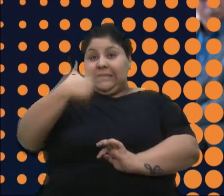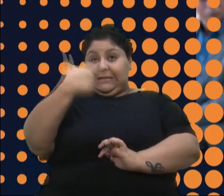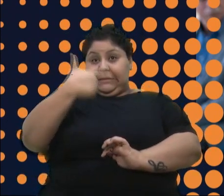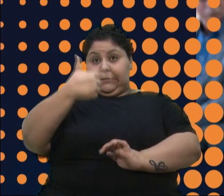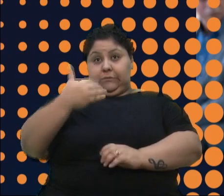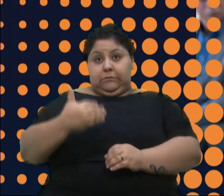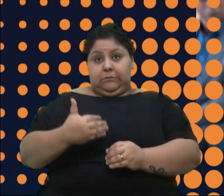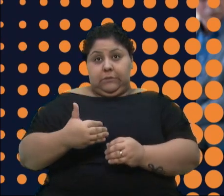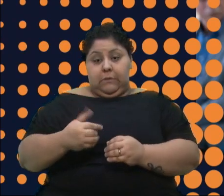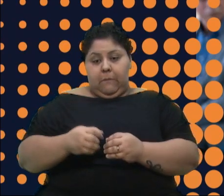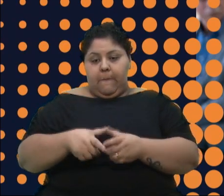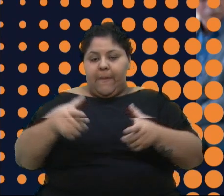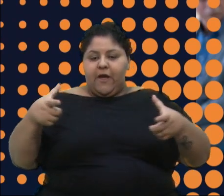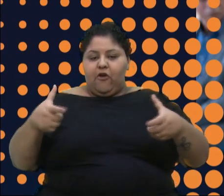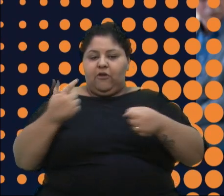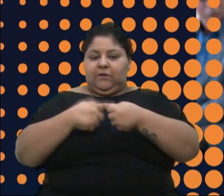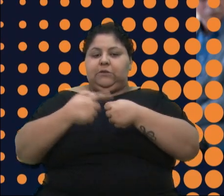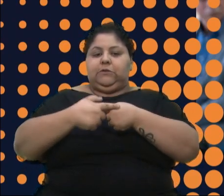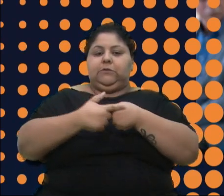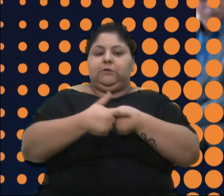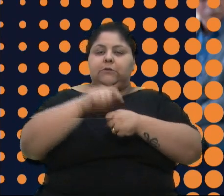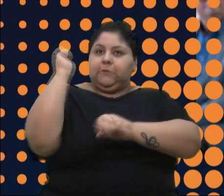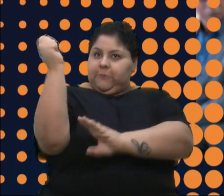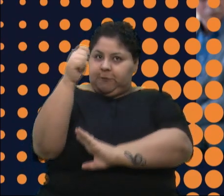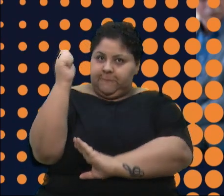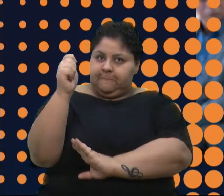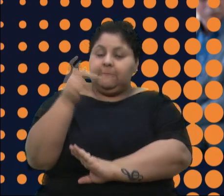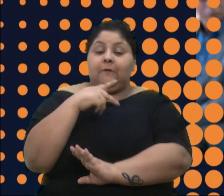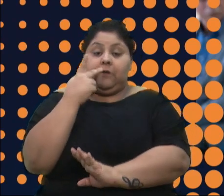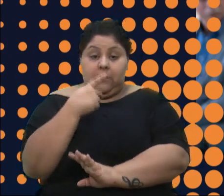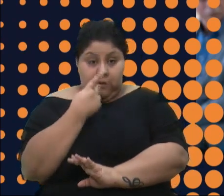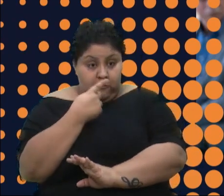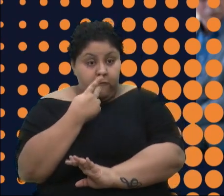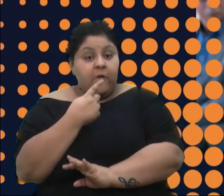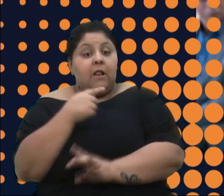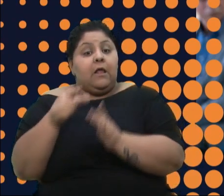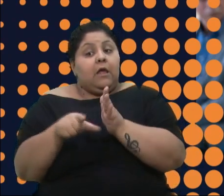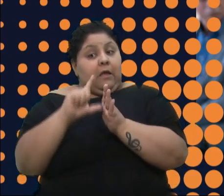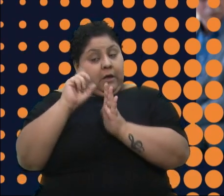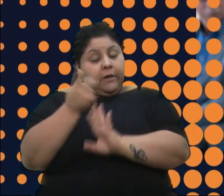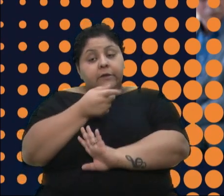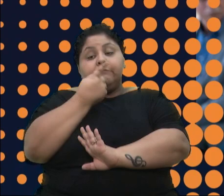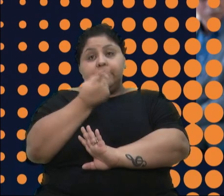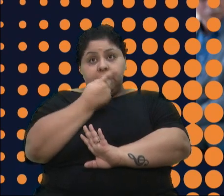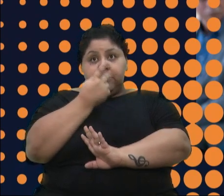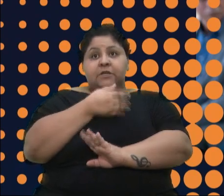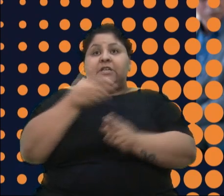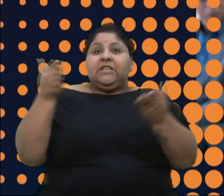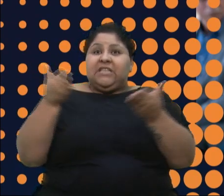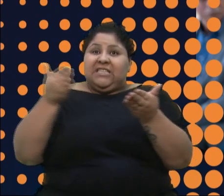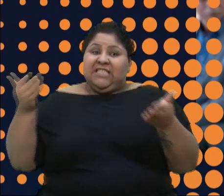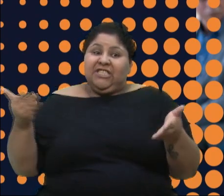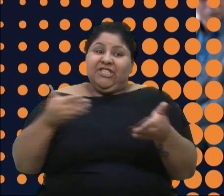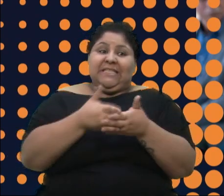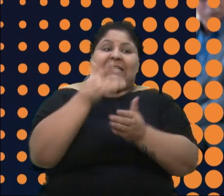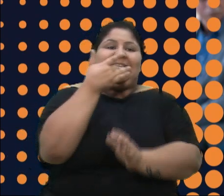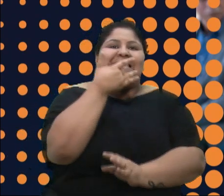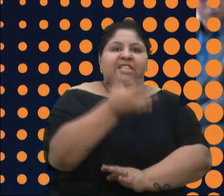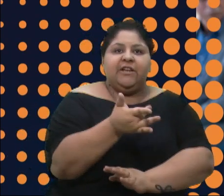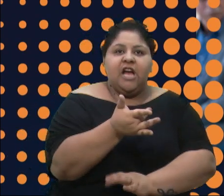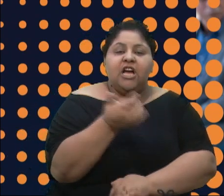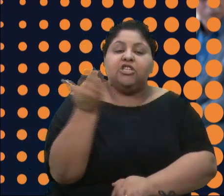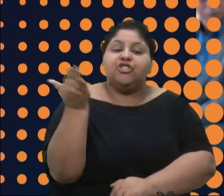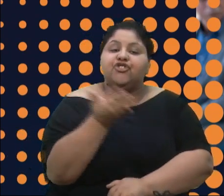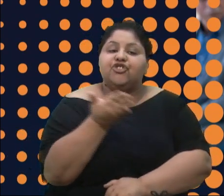do Estado do Rio Grande do Sul. E eu disse, em alguns momentos de minhas falas, que já chega tarde, já devia,